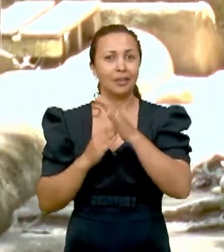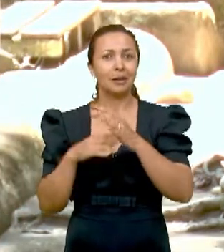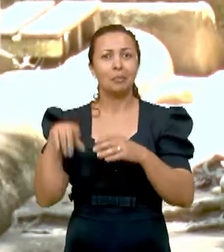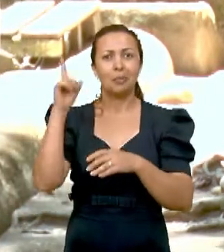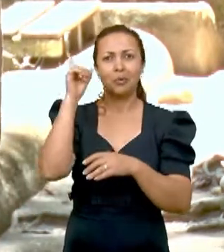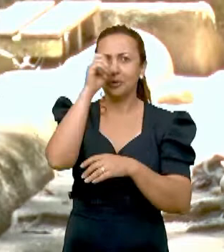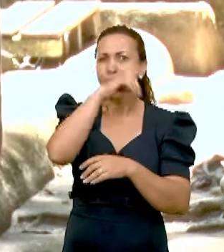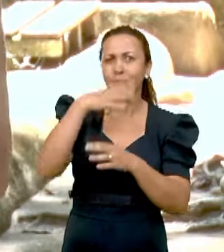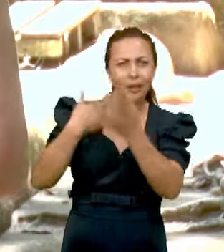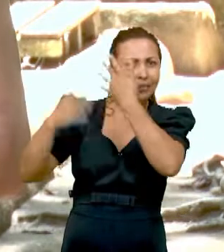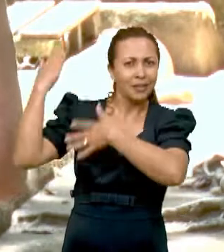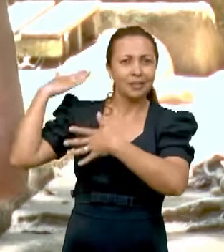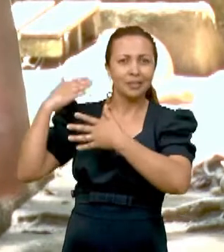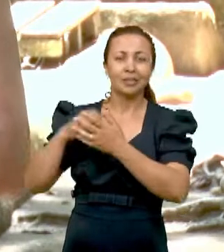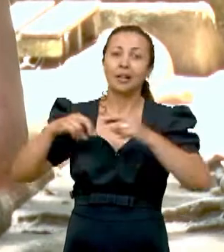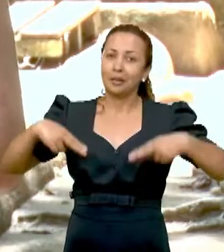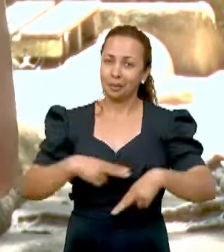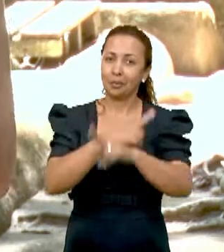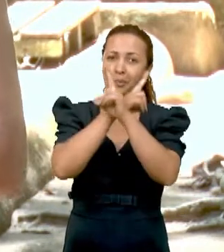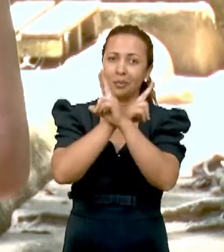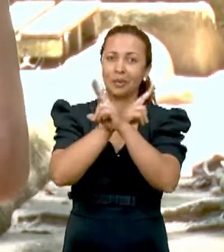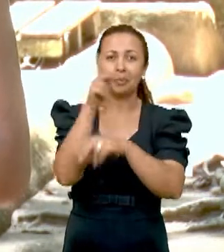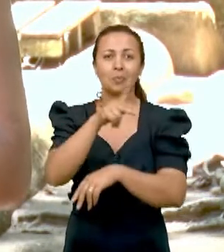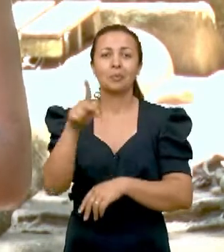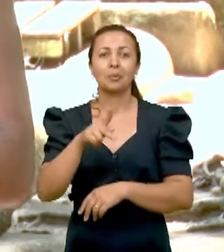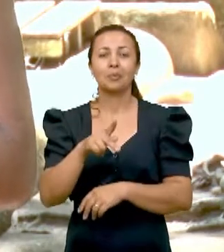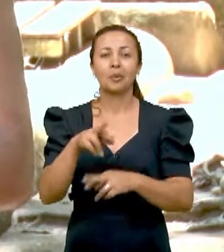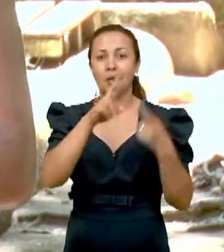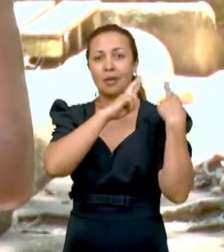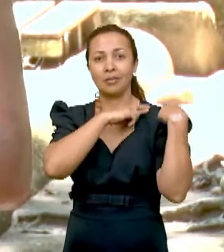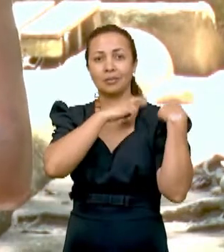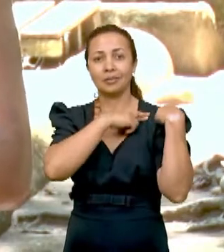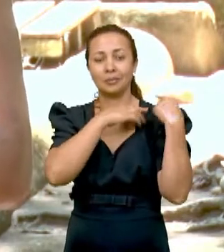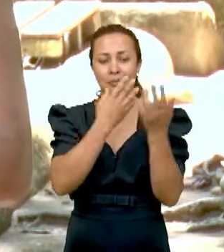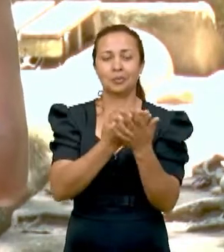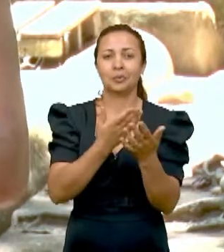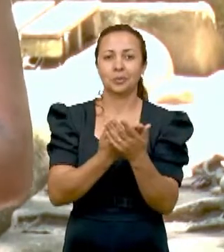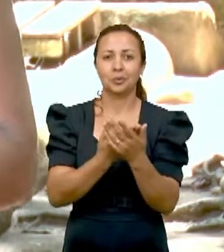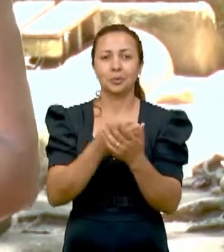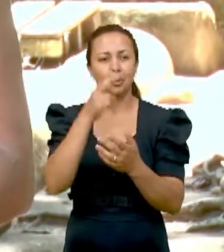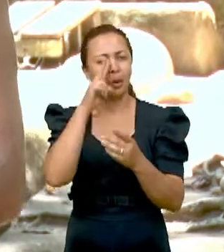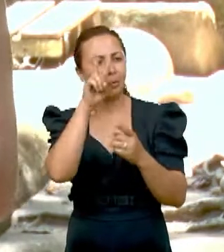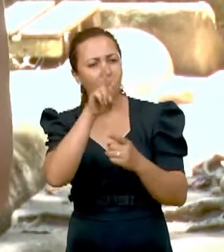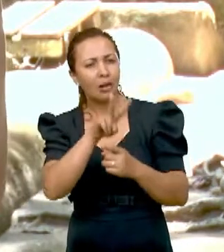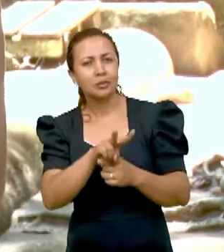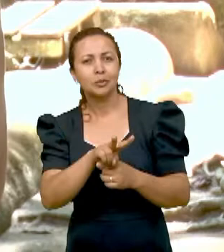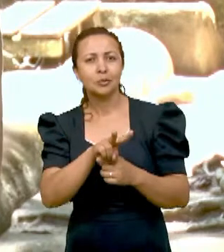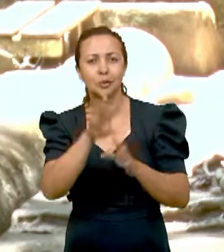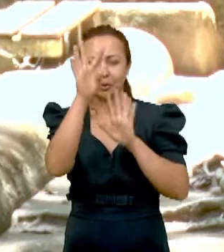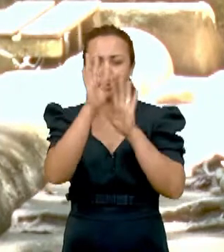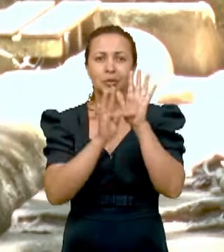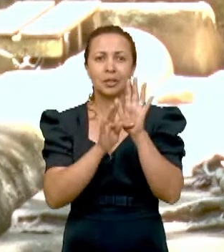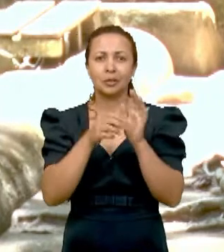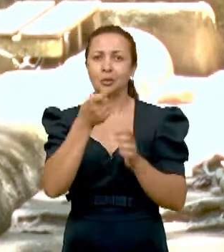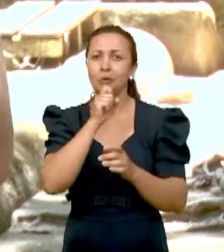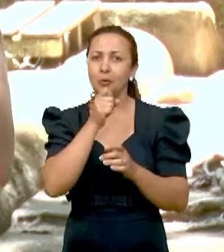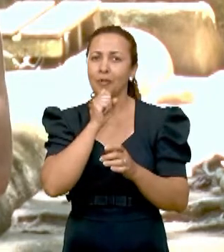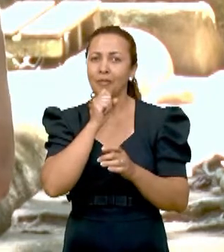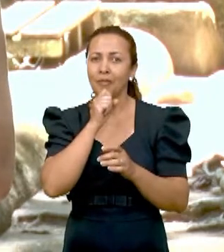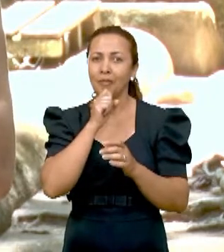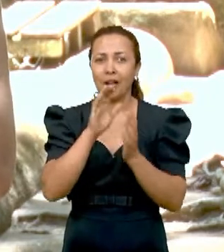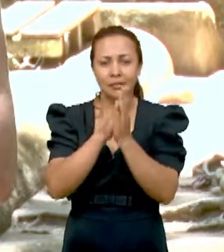práticas agrícolas em tempos remotos. Na Universidade Estadual do Sudoeste da Bahia, o professor responsável pelo estudo